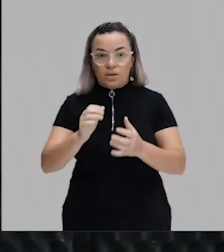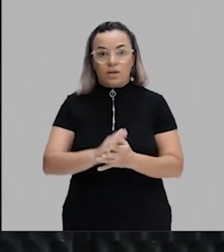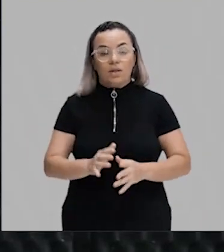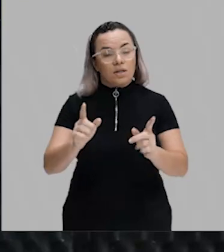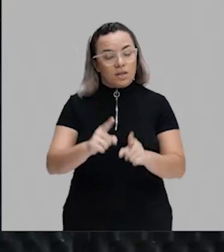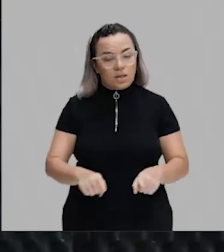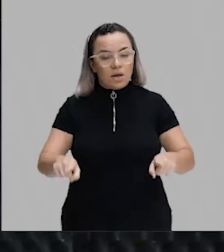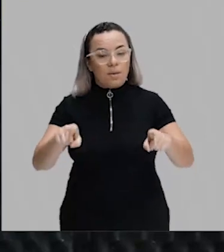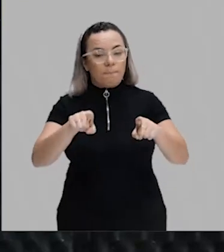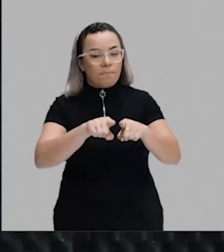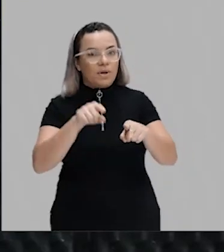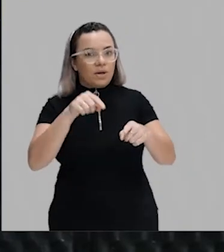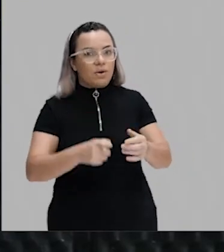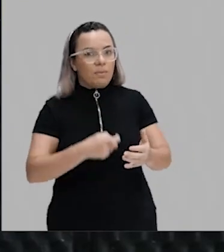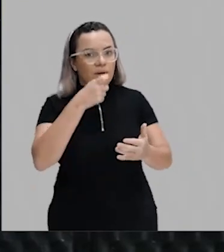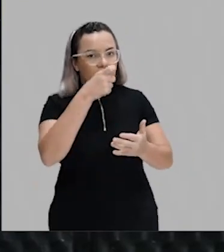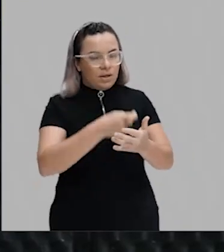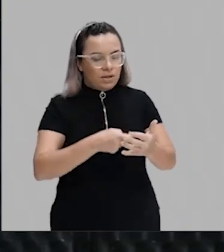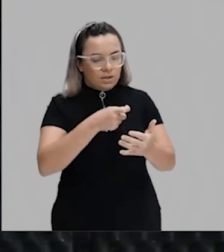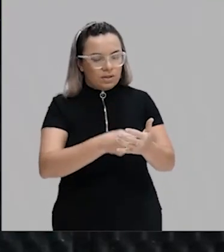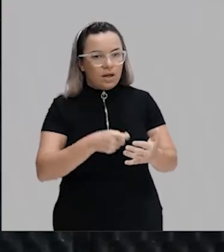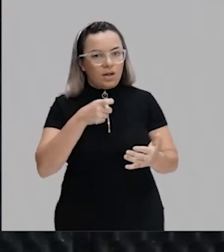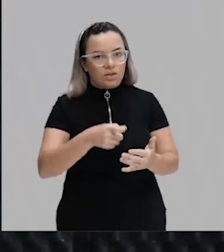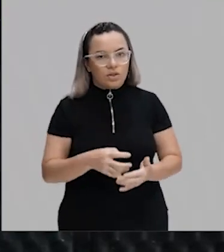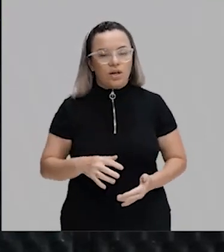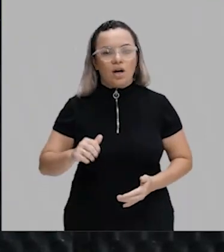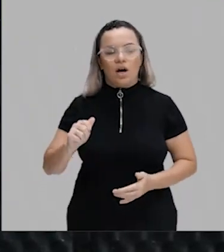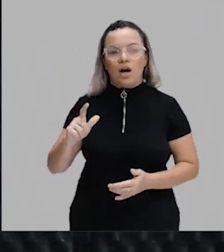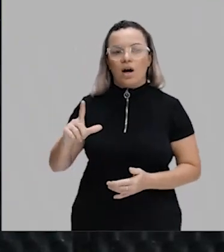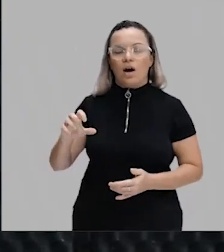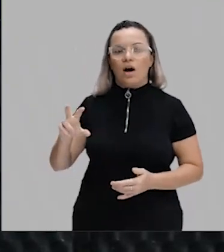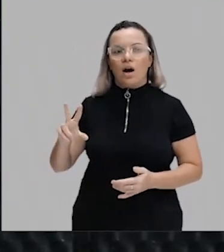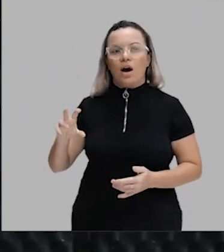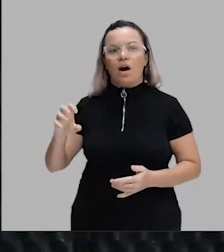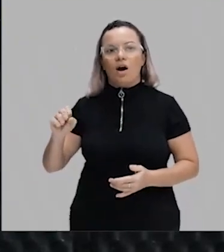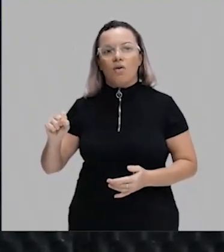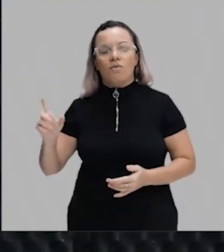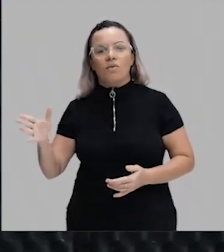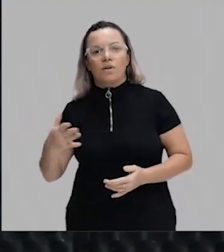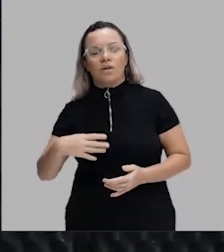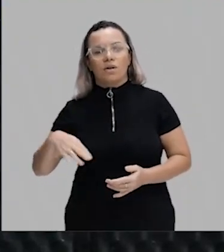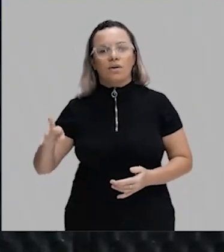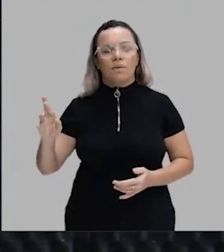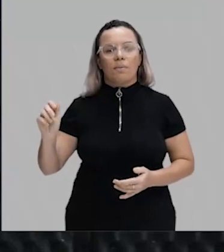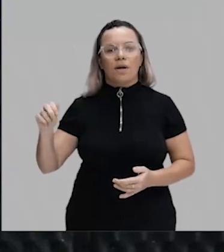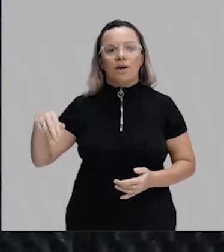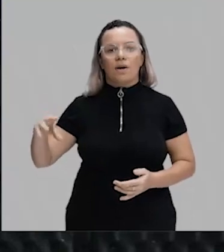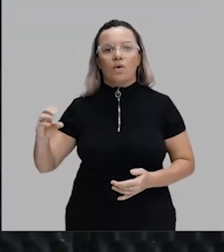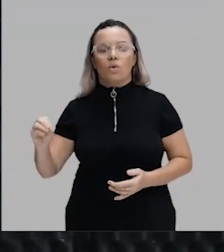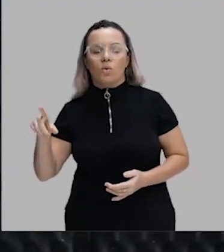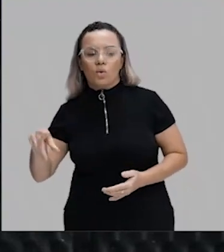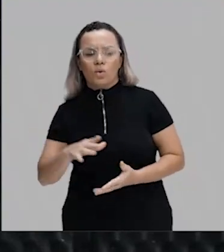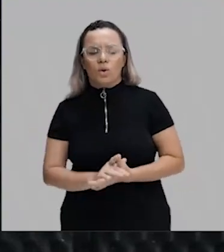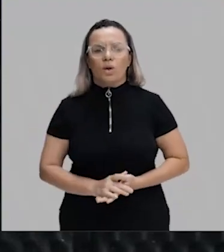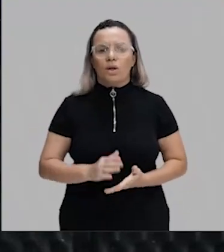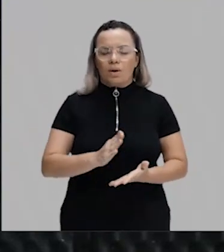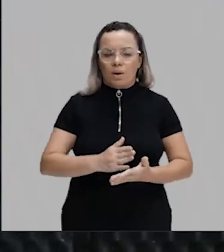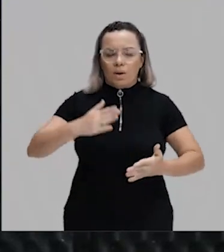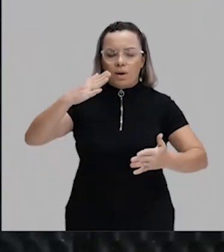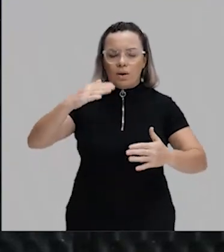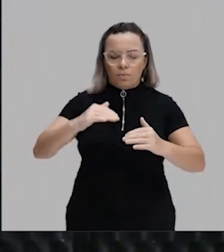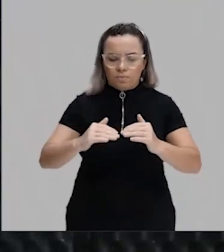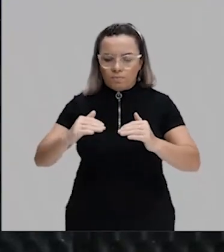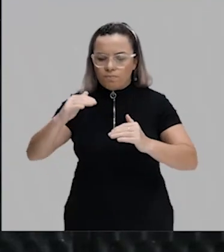Branco, né? Que vai aumentar a taxa de impostos sobre os produtos que vinham de fora, os produtos importados. Tudo isso foi